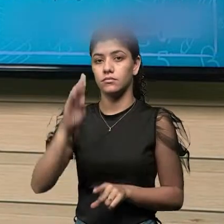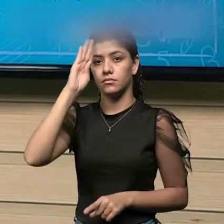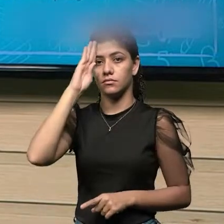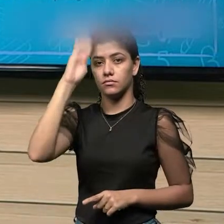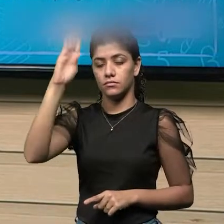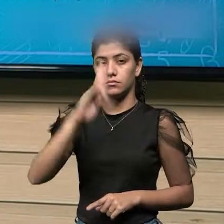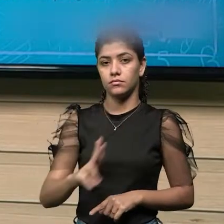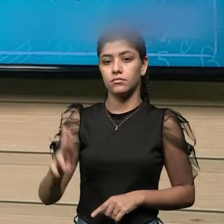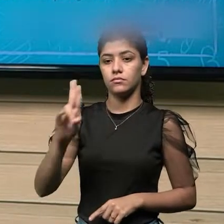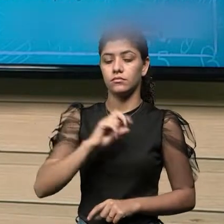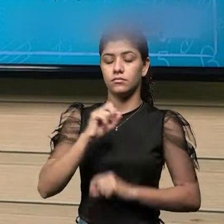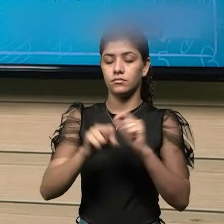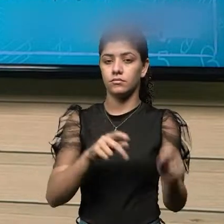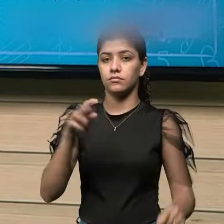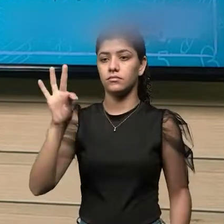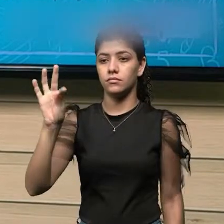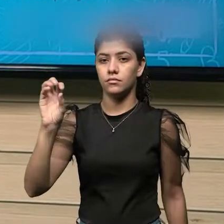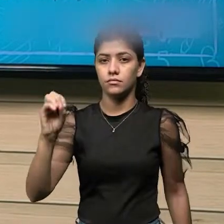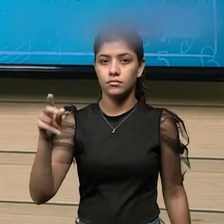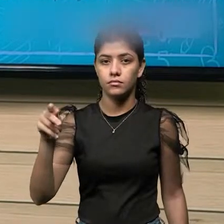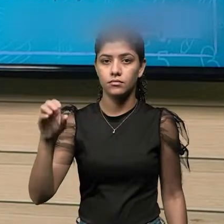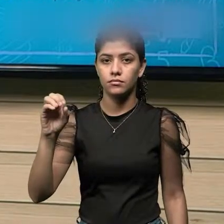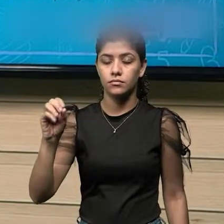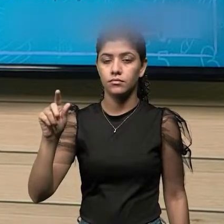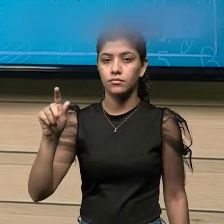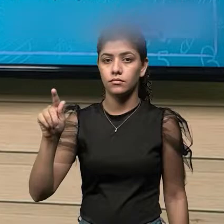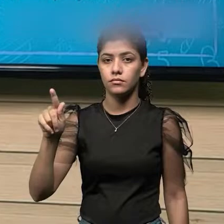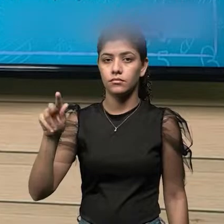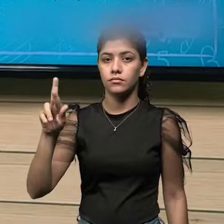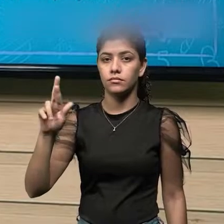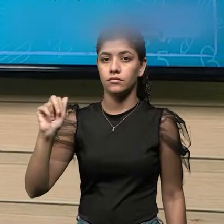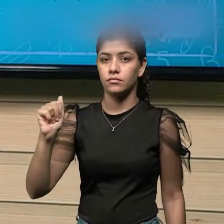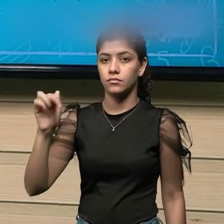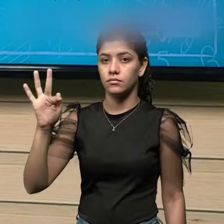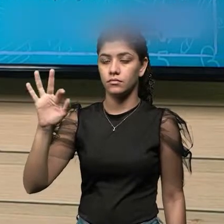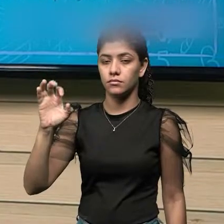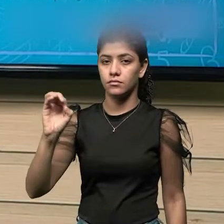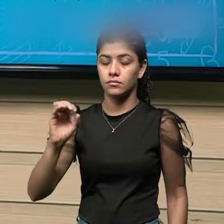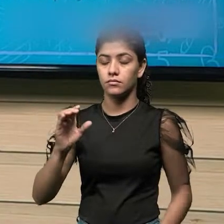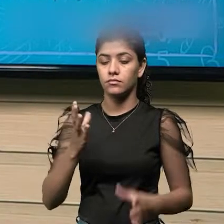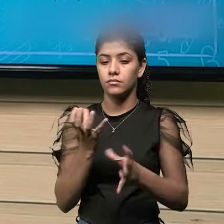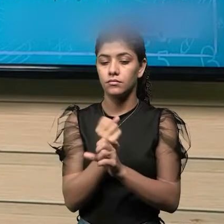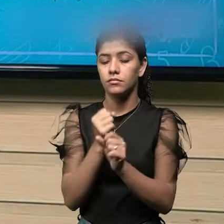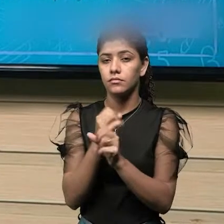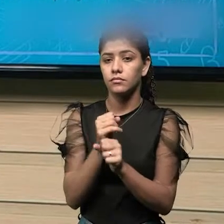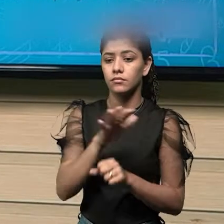uso de um topógrafo, ou calcular, mas uma área não tão grande,